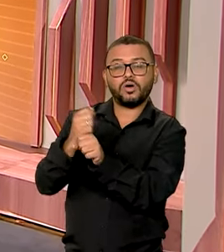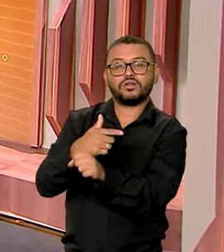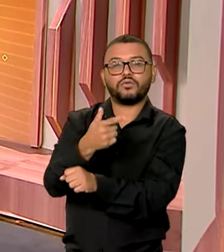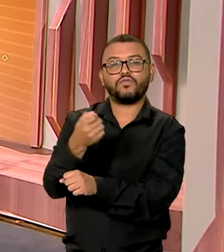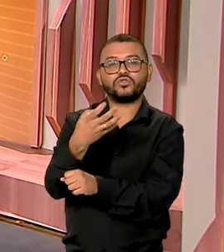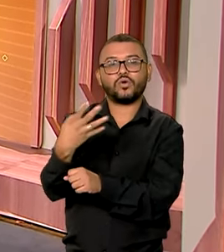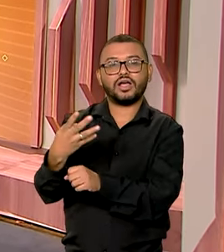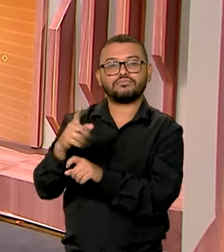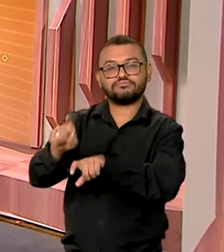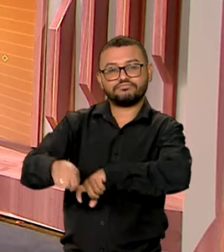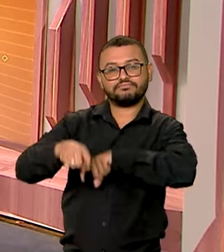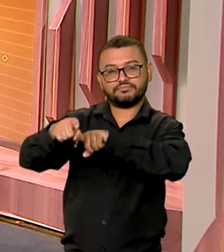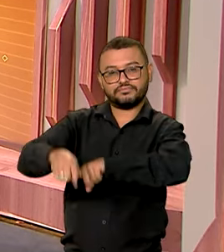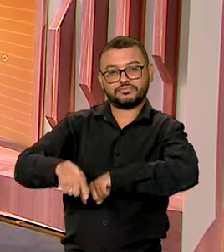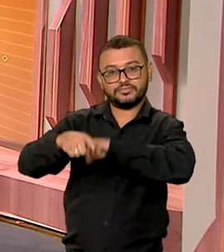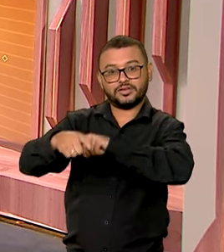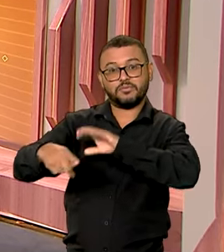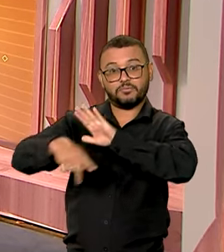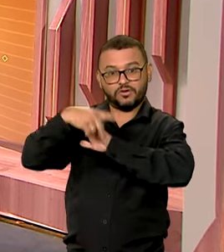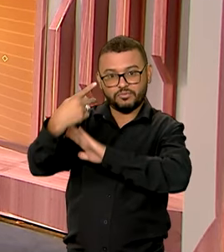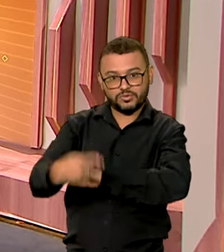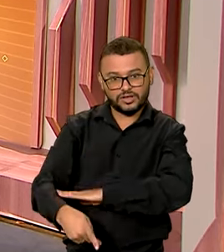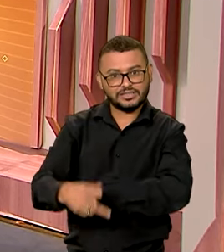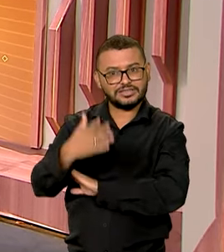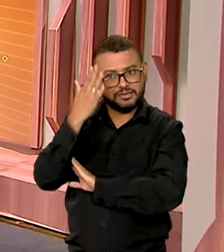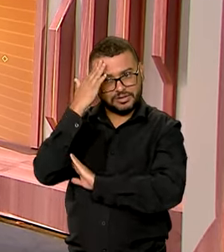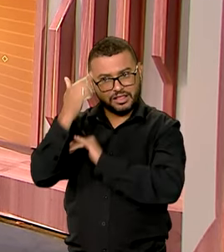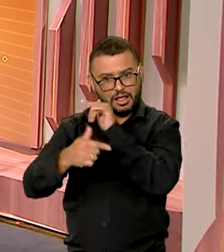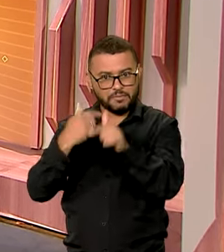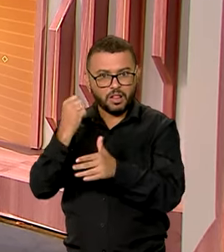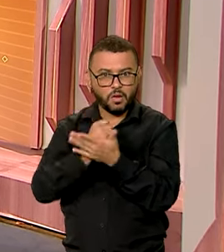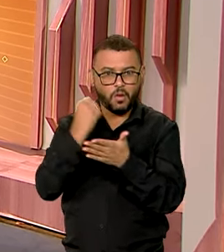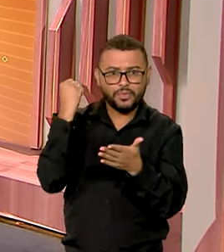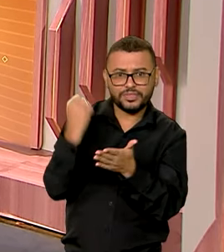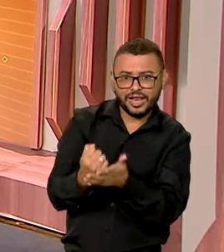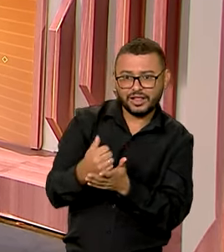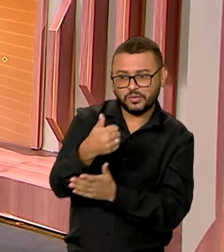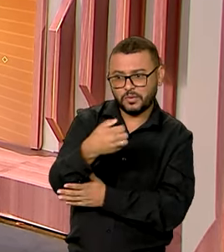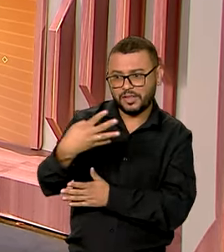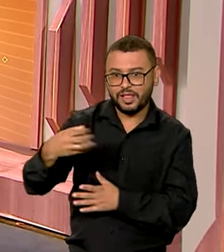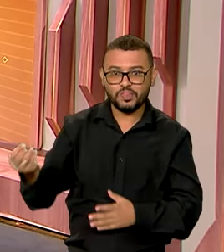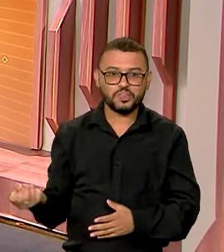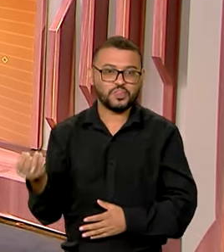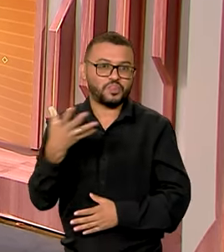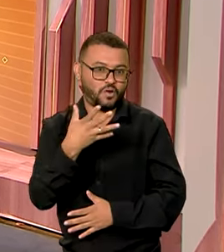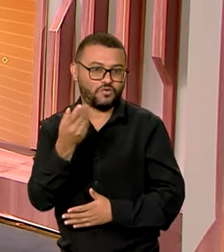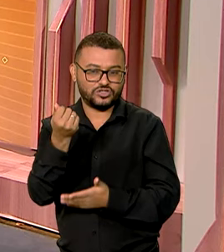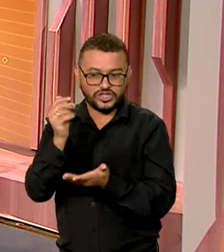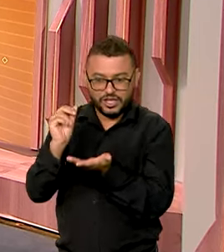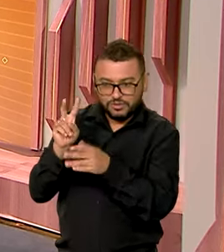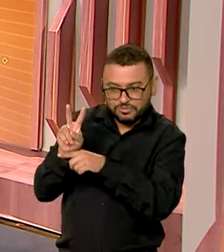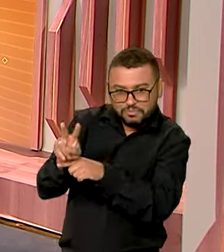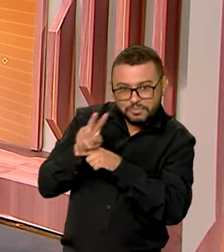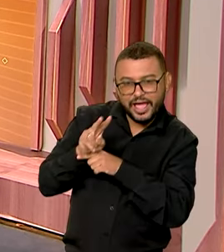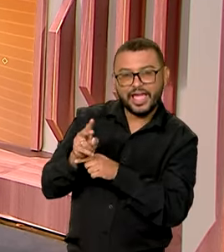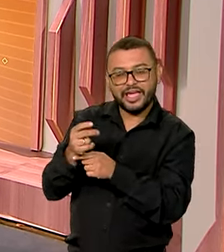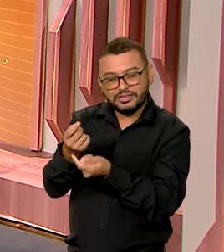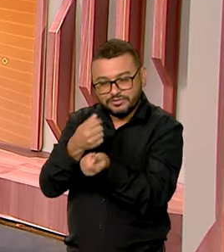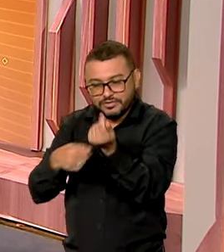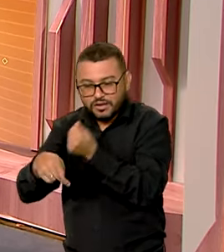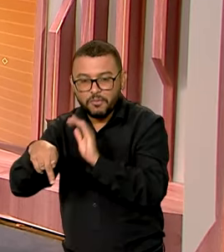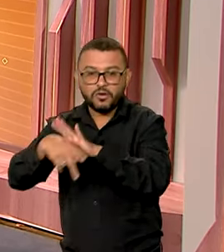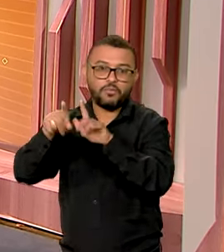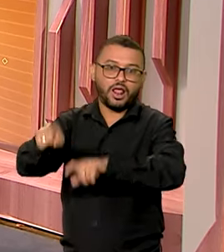na produção agrícola de larga escala, com 14 contratos de empréstimo para financiar a